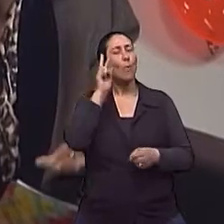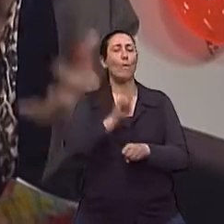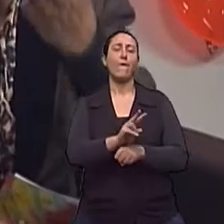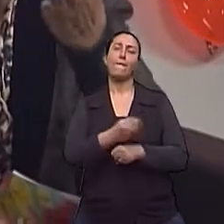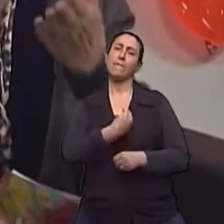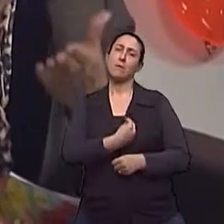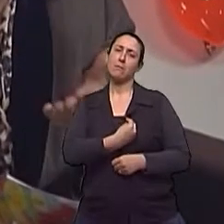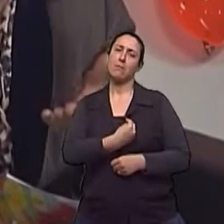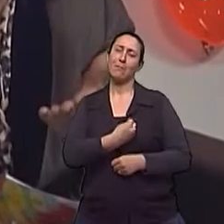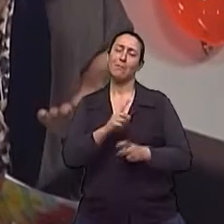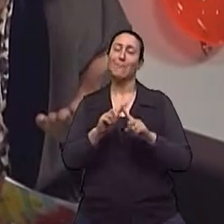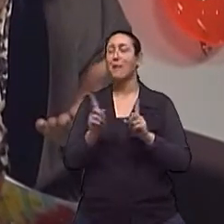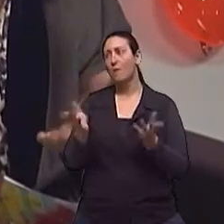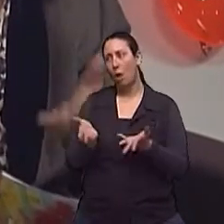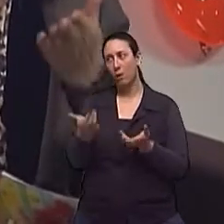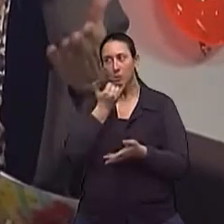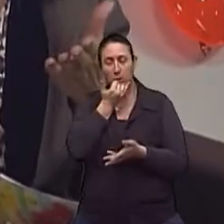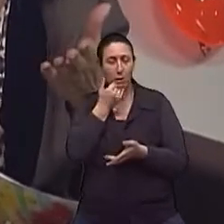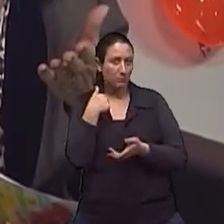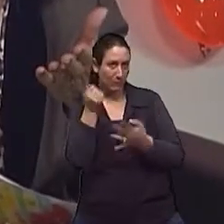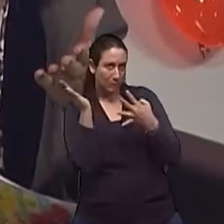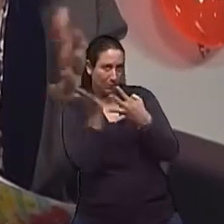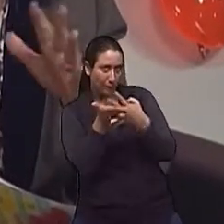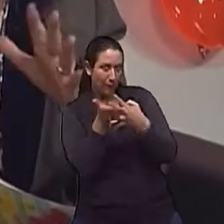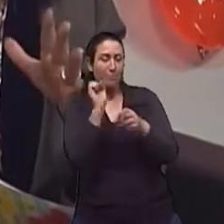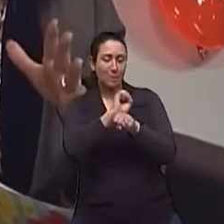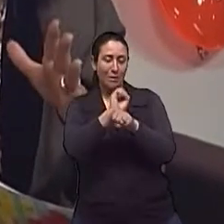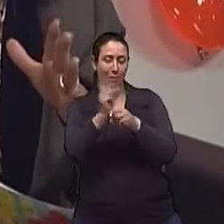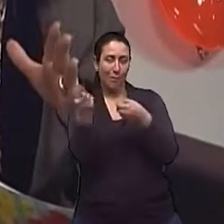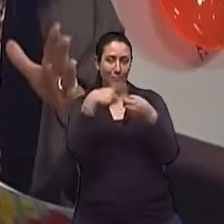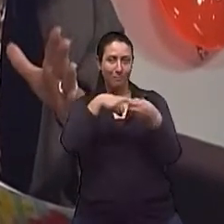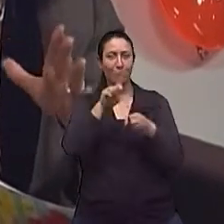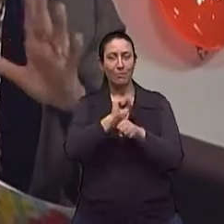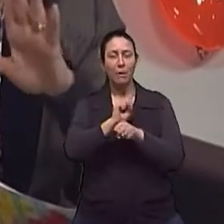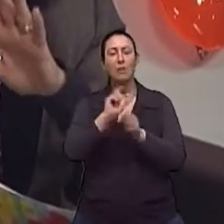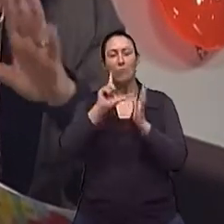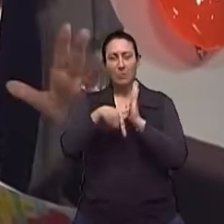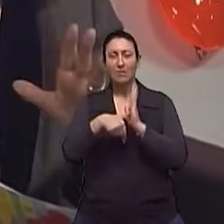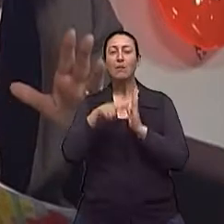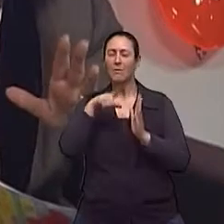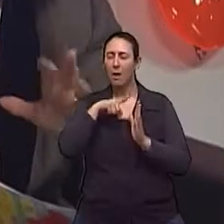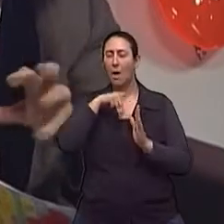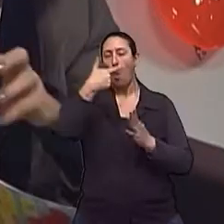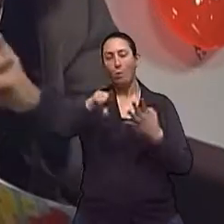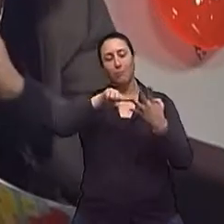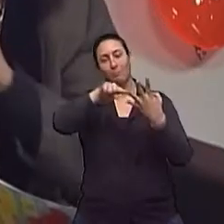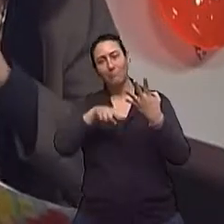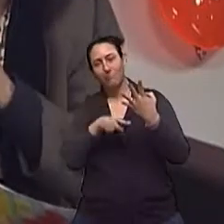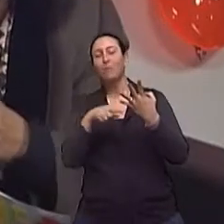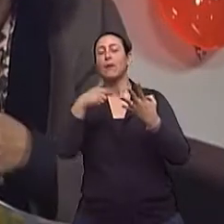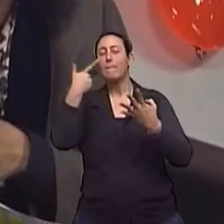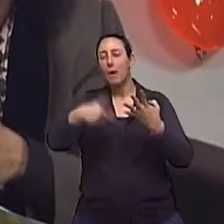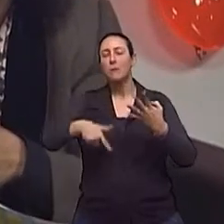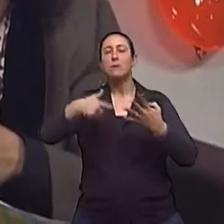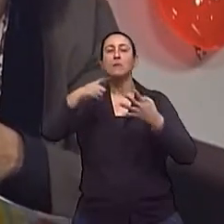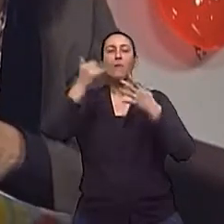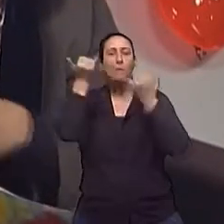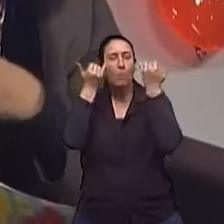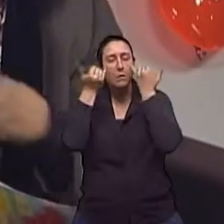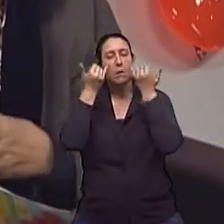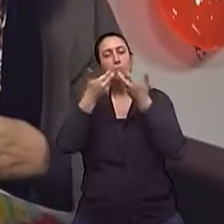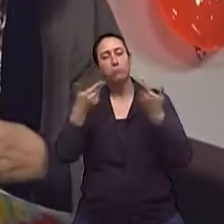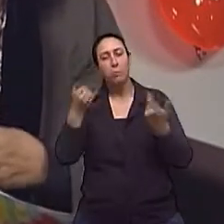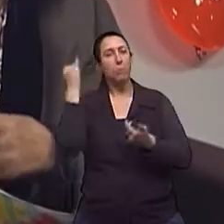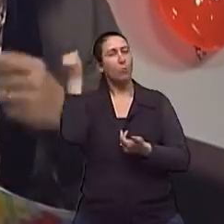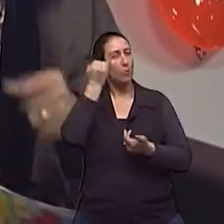exato, eu tenho que pedir um pequeno intervalo e nós já voltamos que estamos só na metade do programa. Tem a outra metade que nós vamos ter mais informações